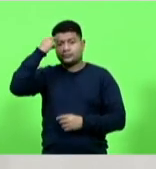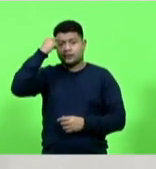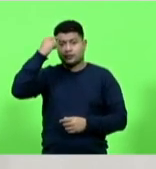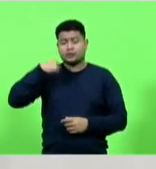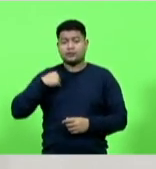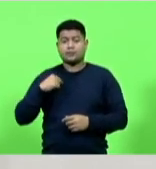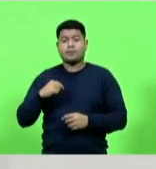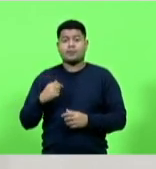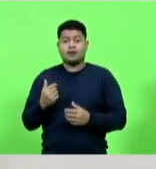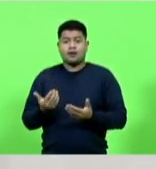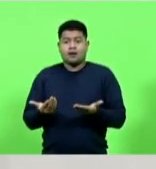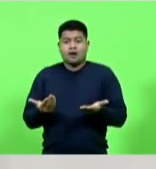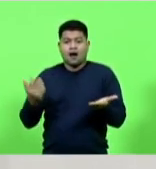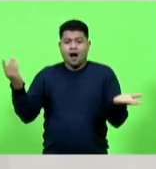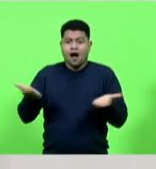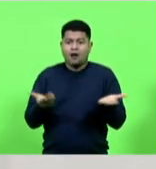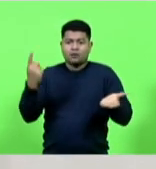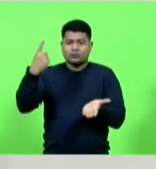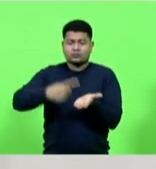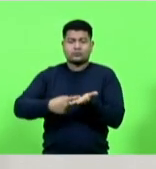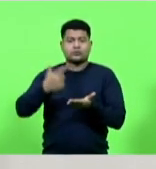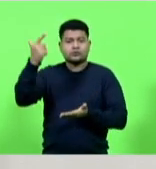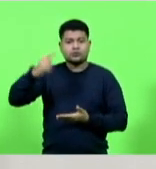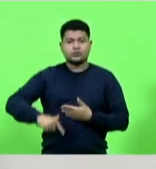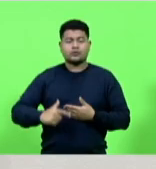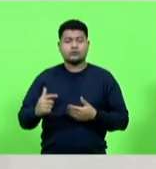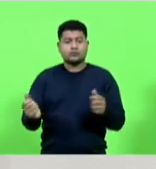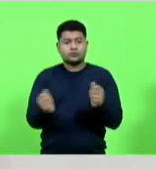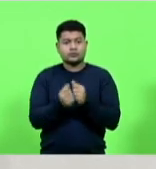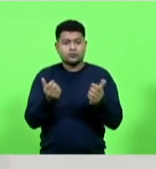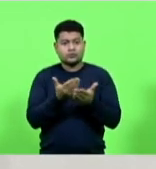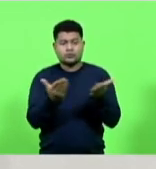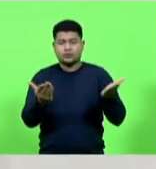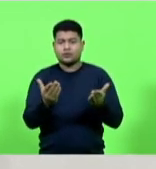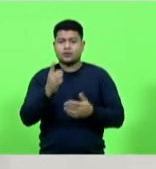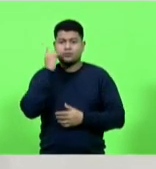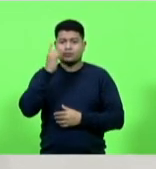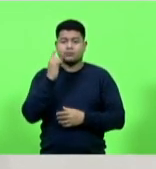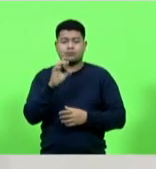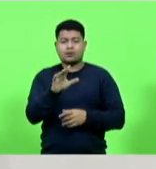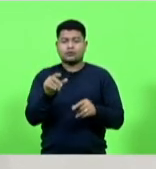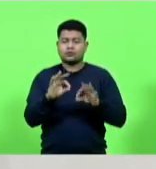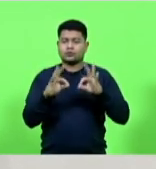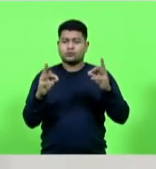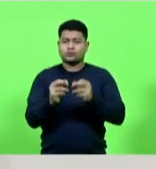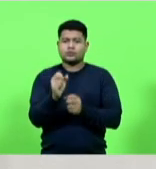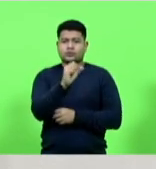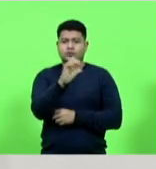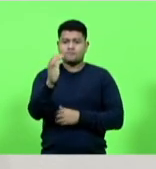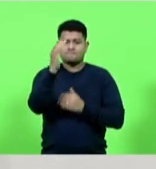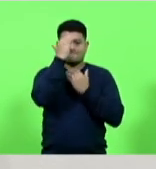para o futuro não só com vocês nobres deputados mas com toda Santa Catarina muito obrigado